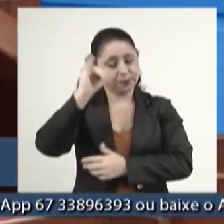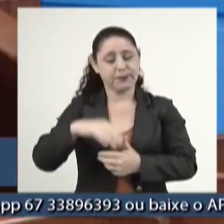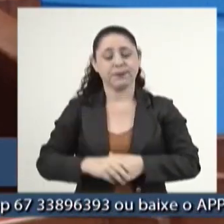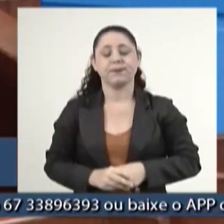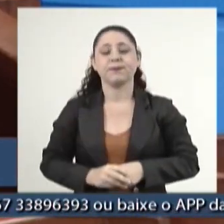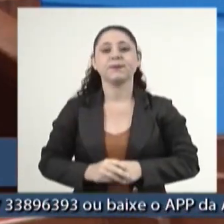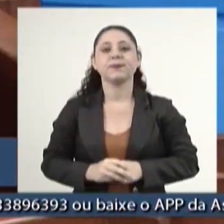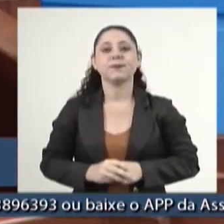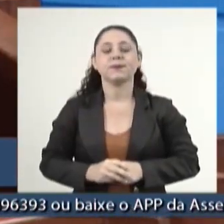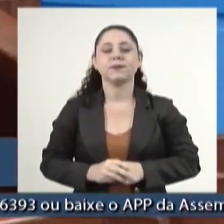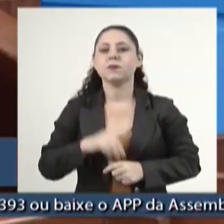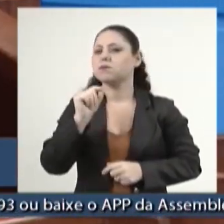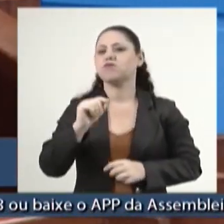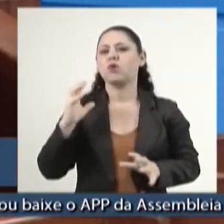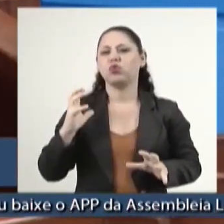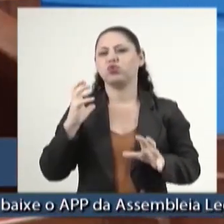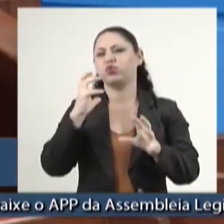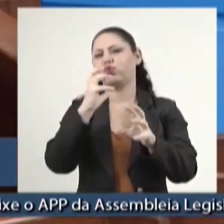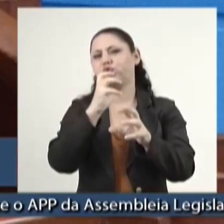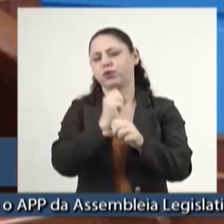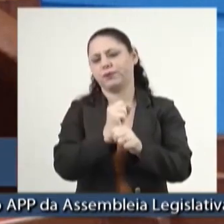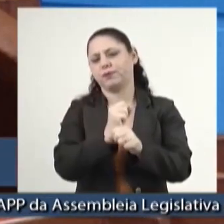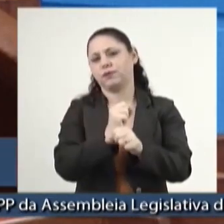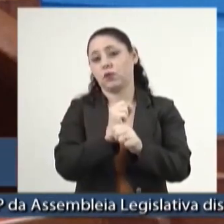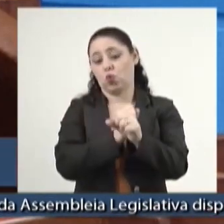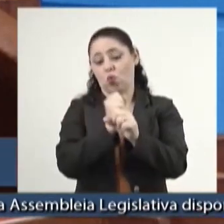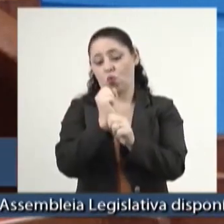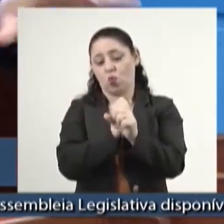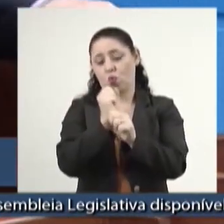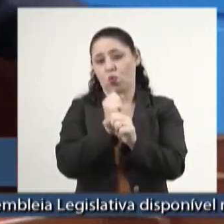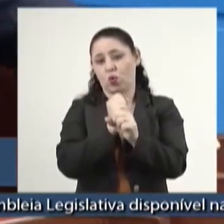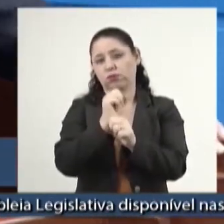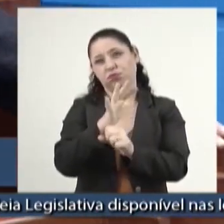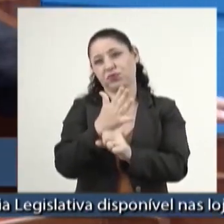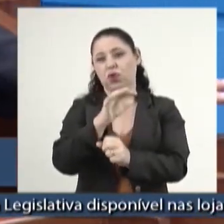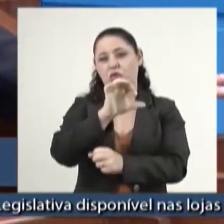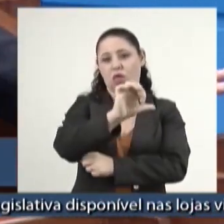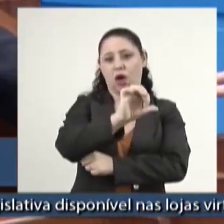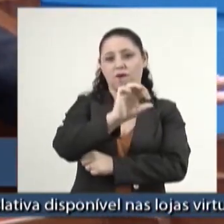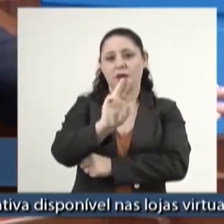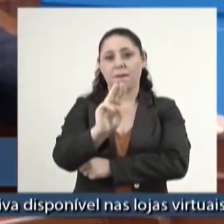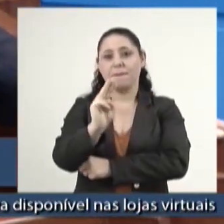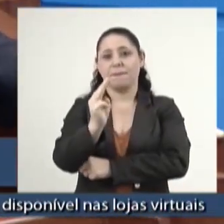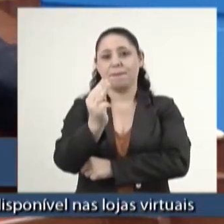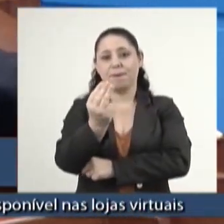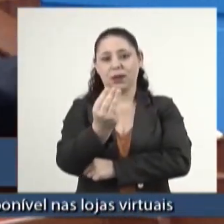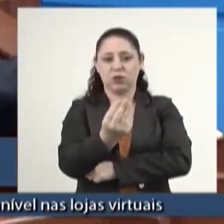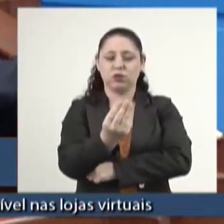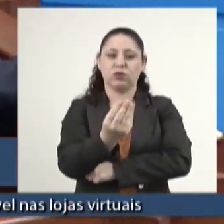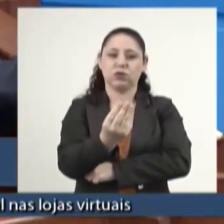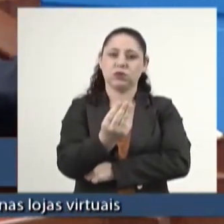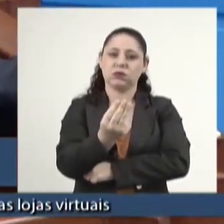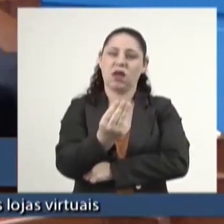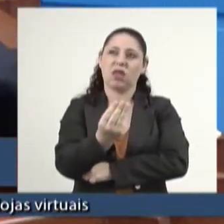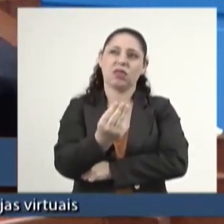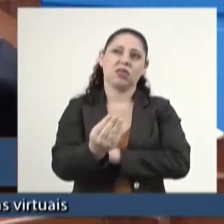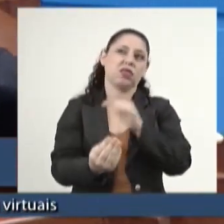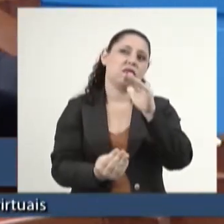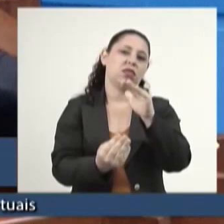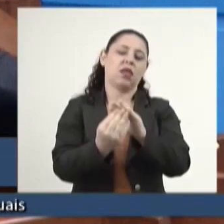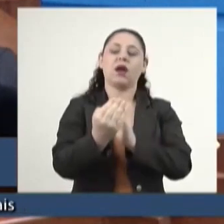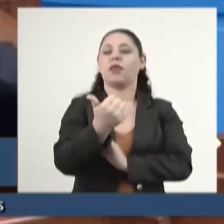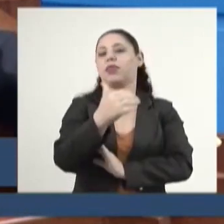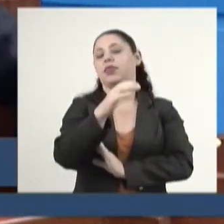gado. O que dá um total, no ano, de cerca de 9 a 10